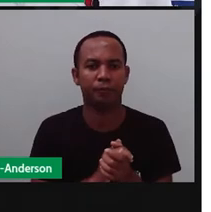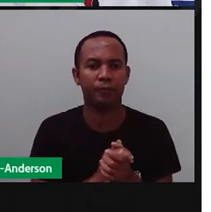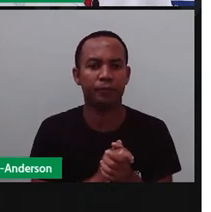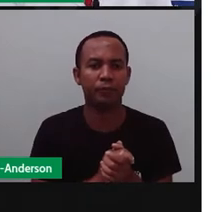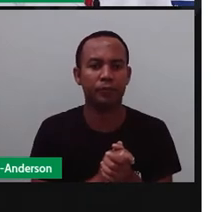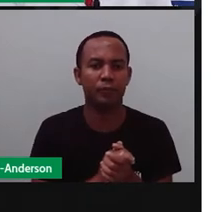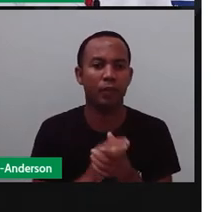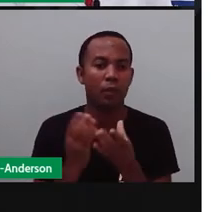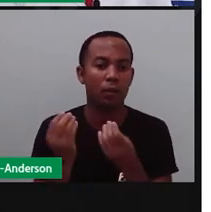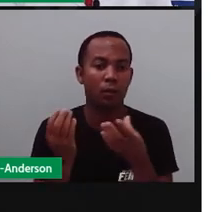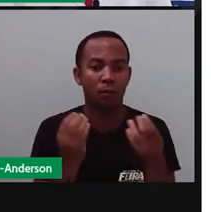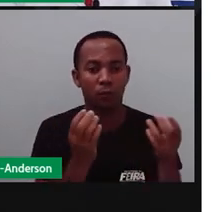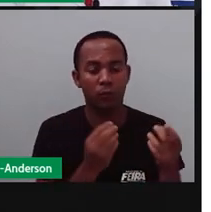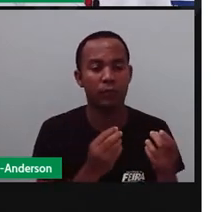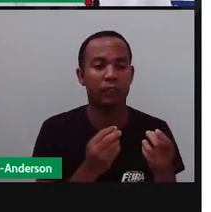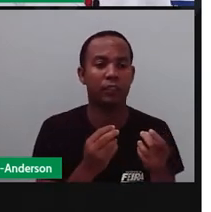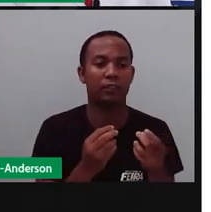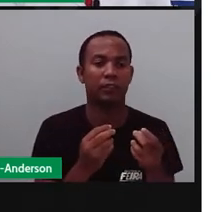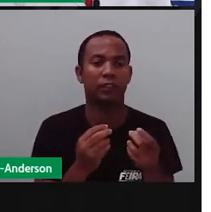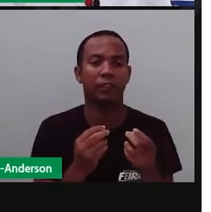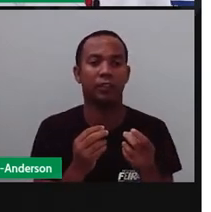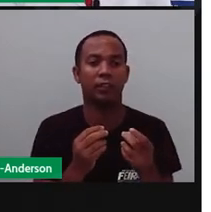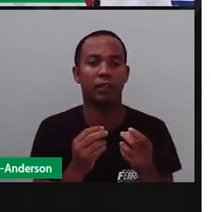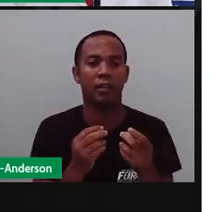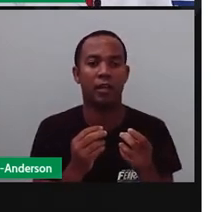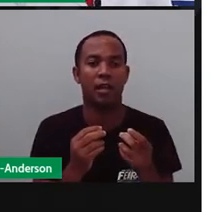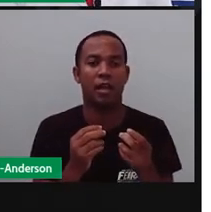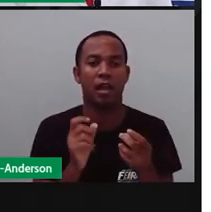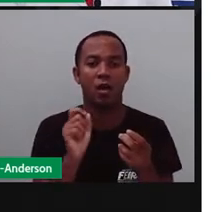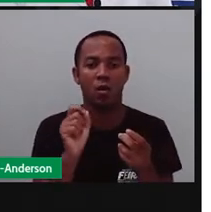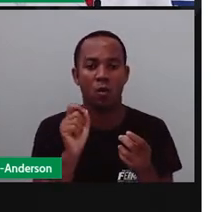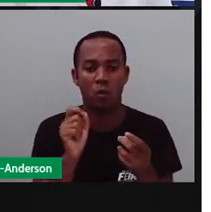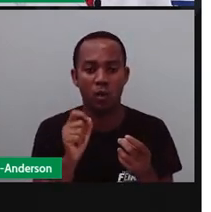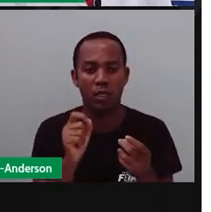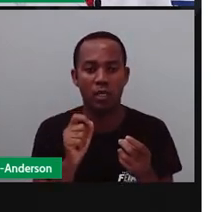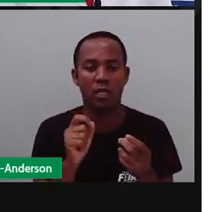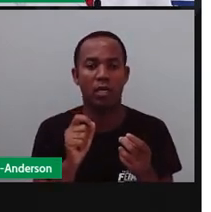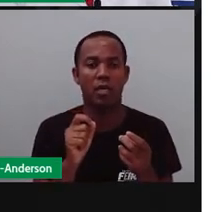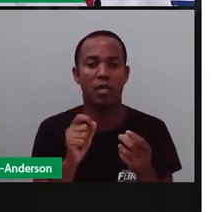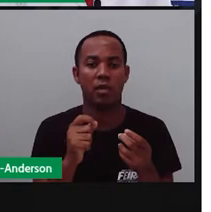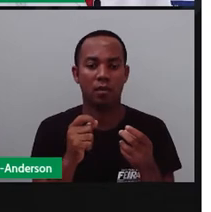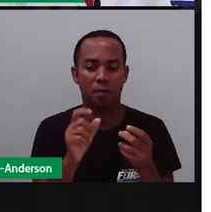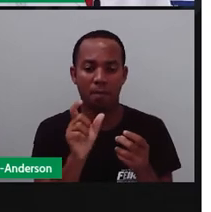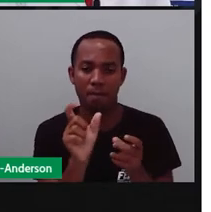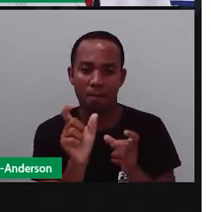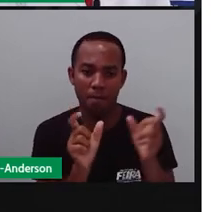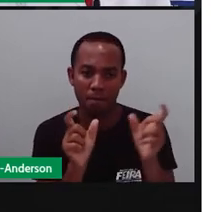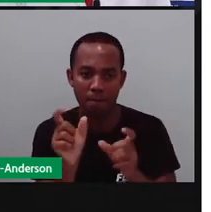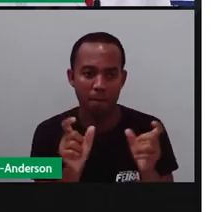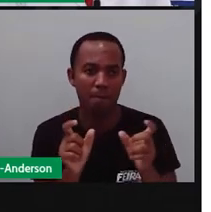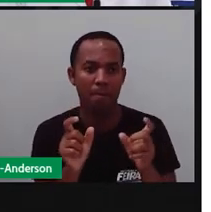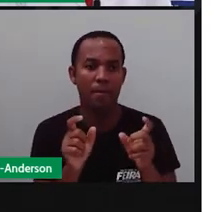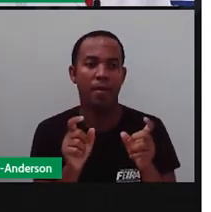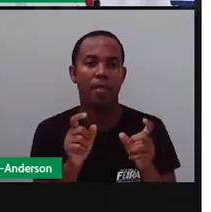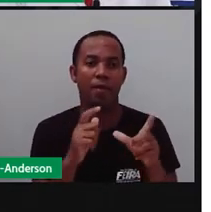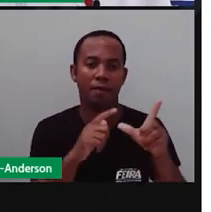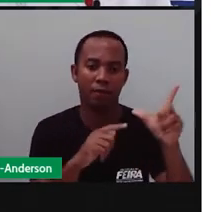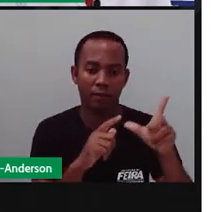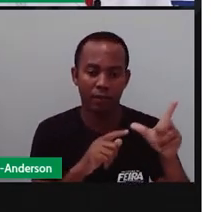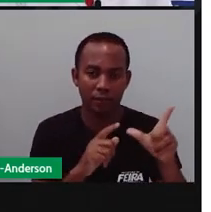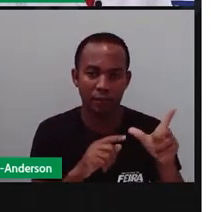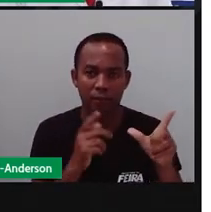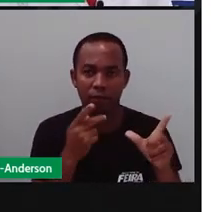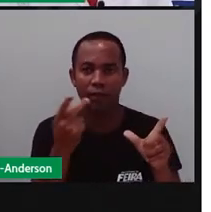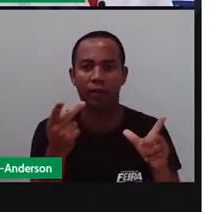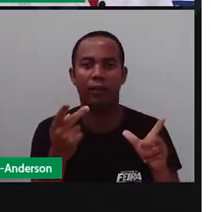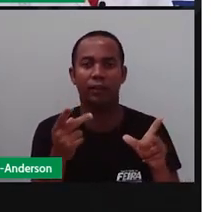Muitas regrinhas na escrita podem ter a ver com o quê? Com o modo como as palavras são faladas. E por isso,